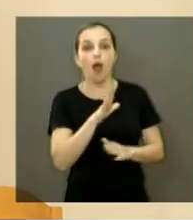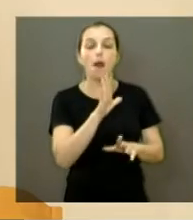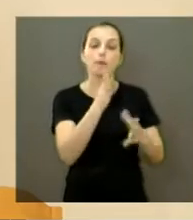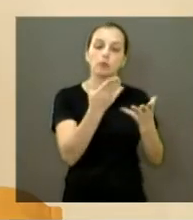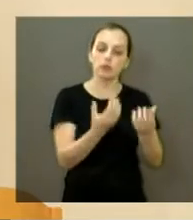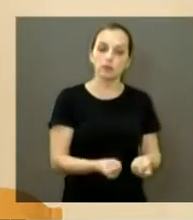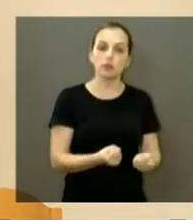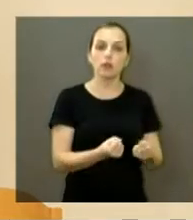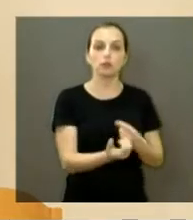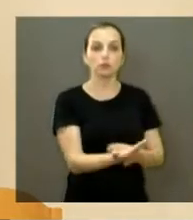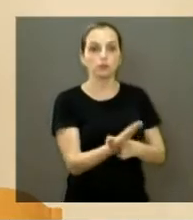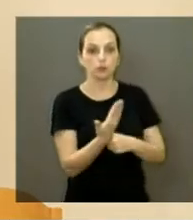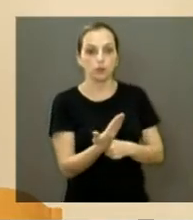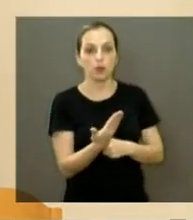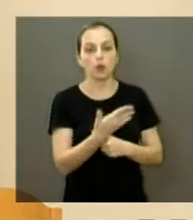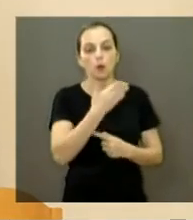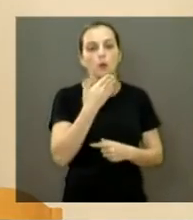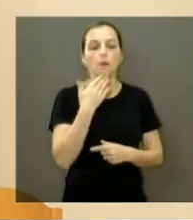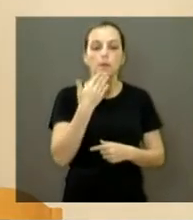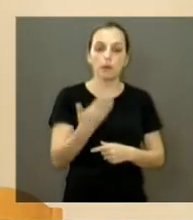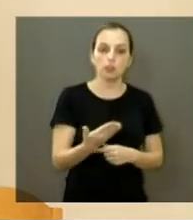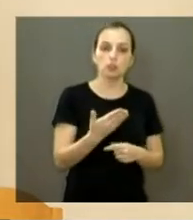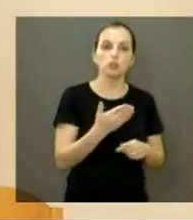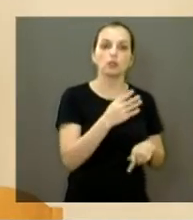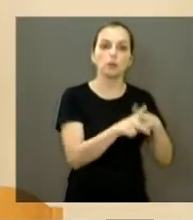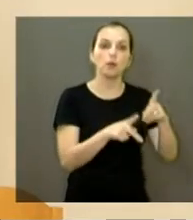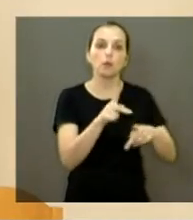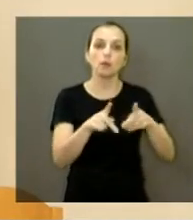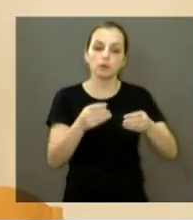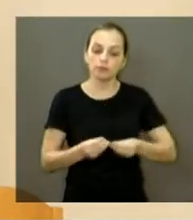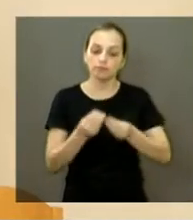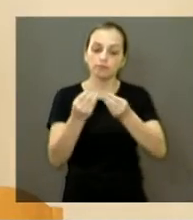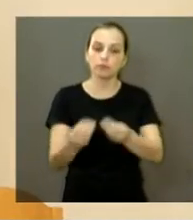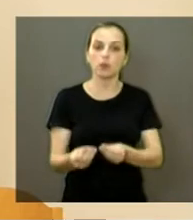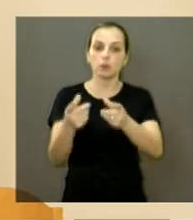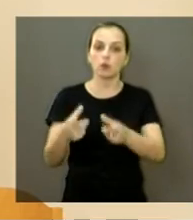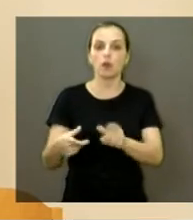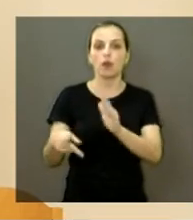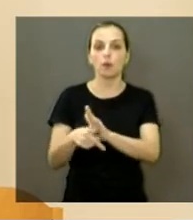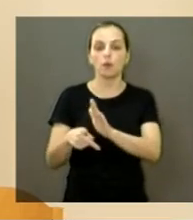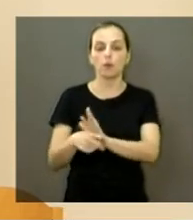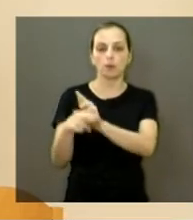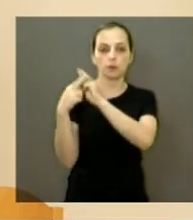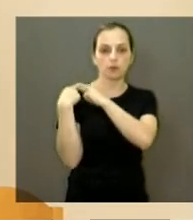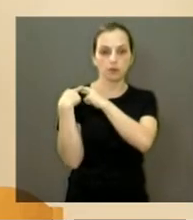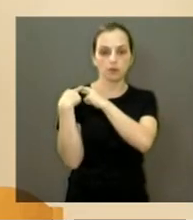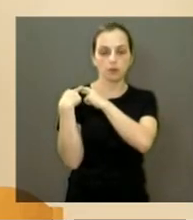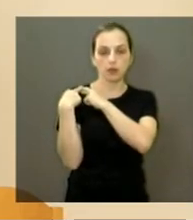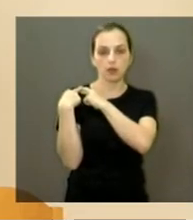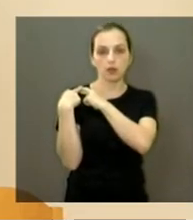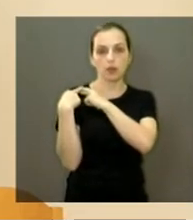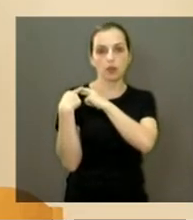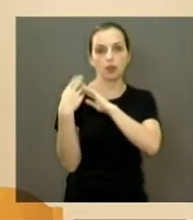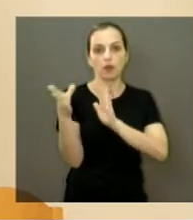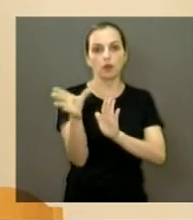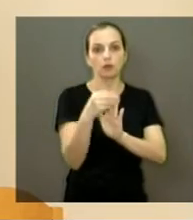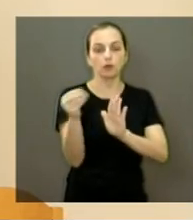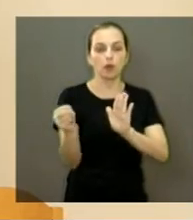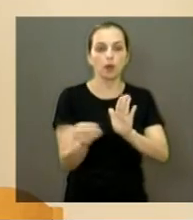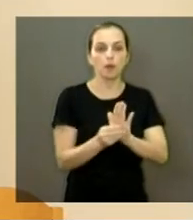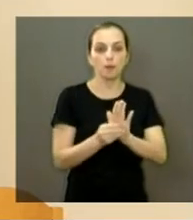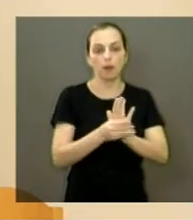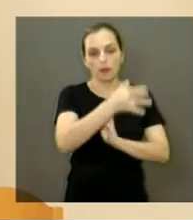vez que os pedidos do cidadão são encaminhados diretamente para a unidade responsável. O aplicativo permite que o usuário